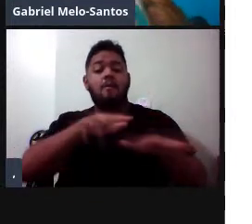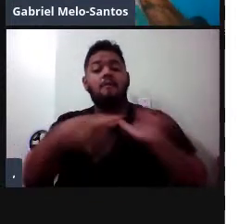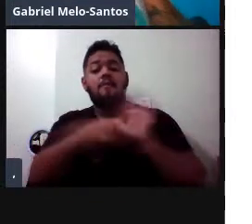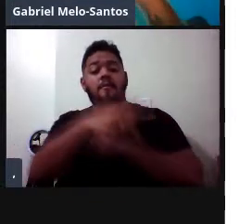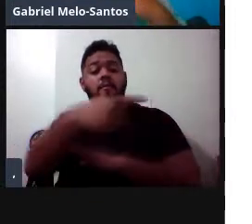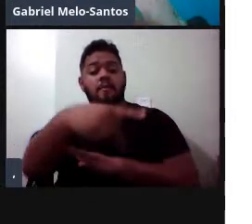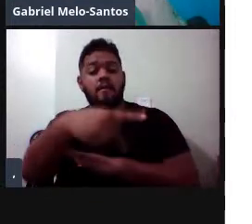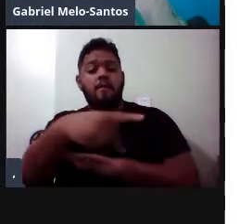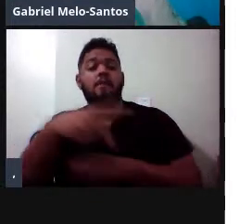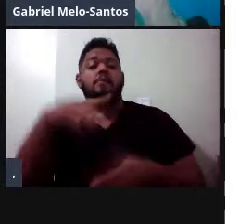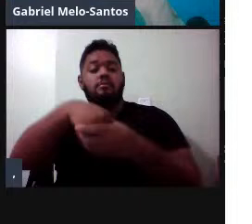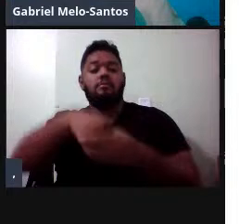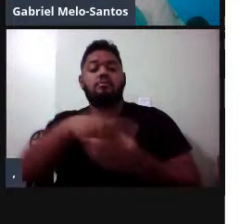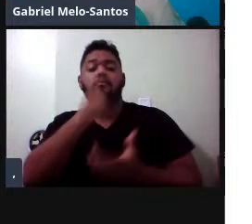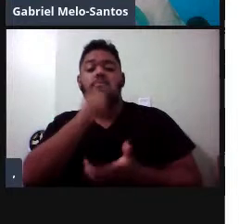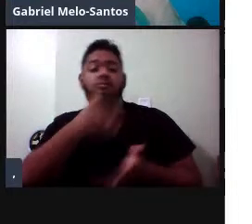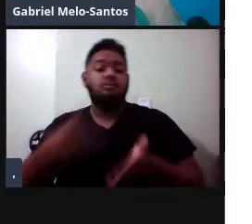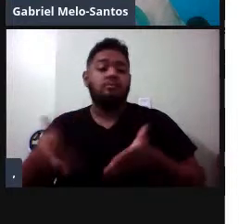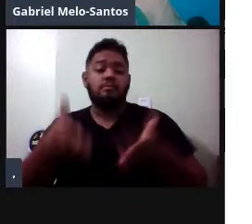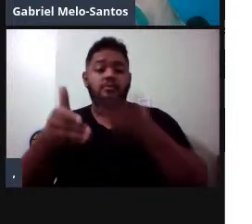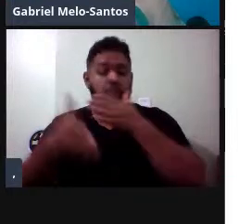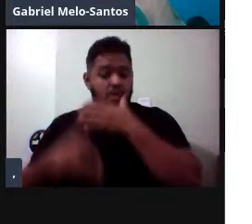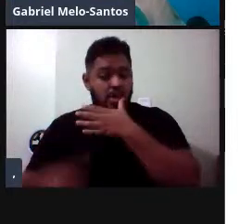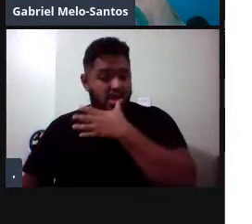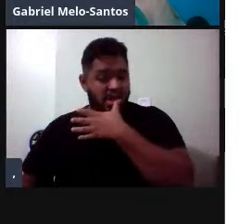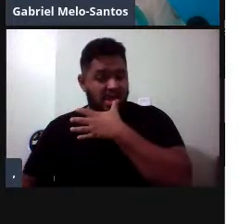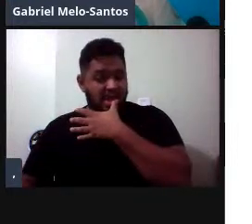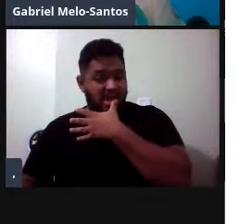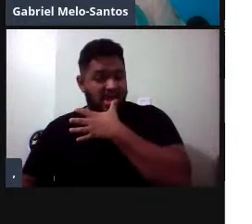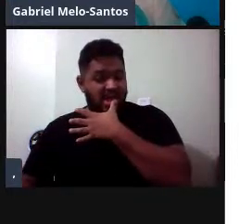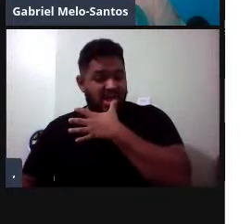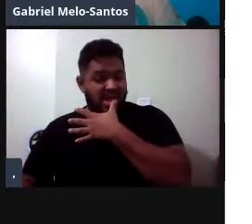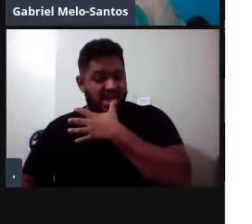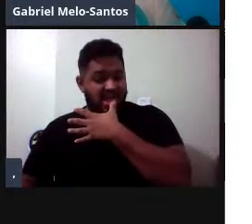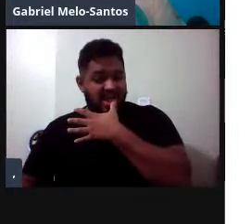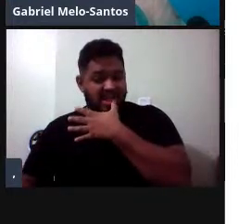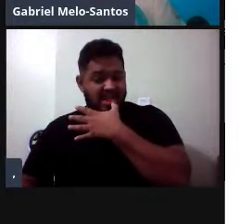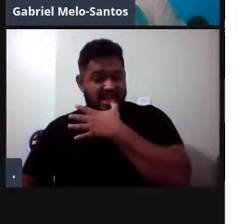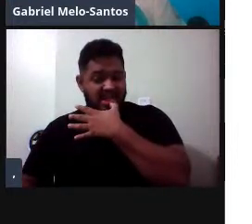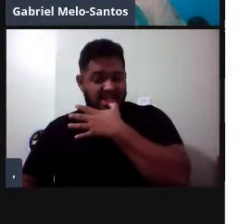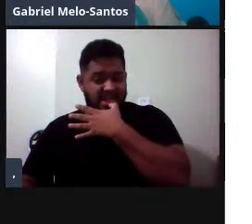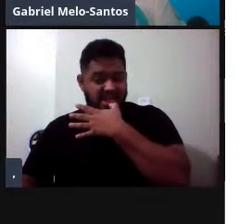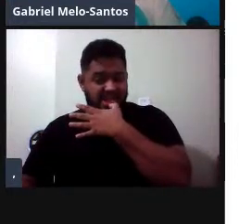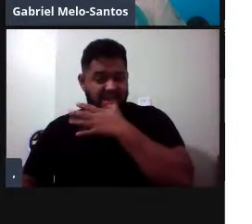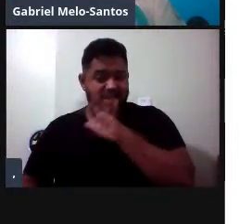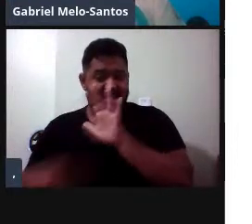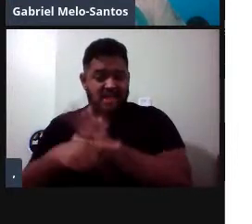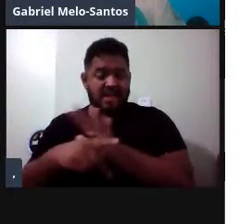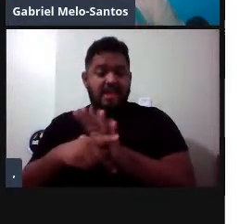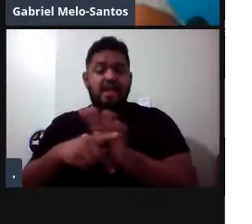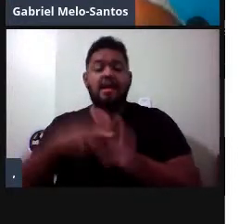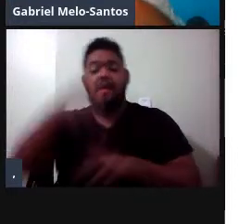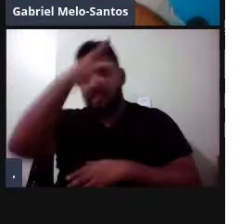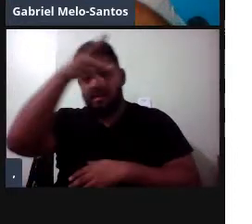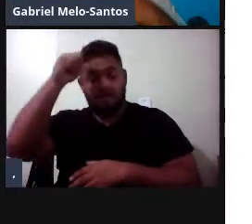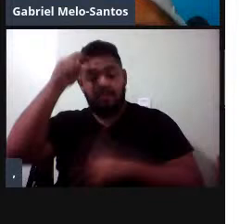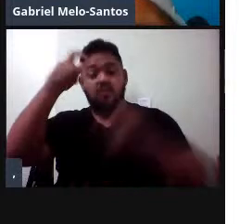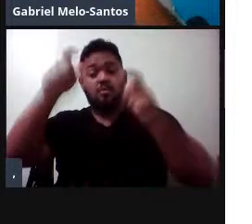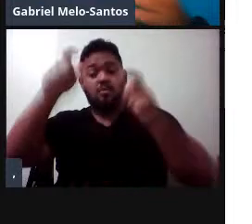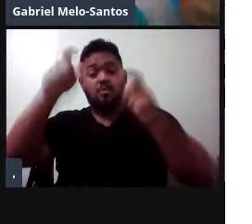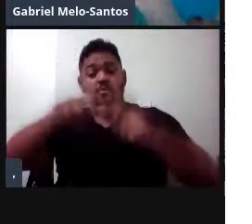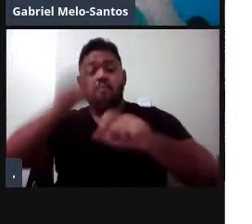sotália no rio, do Tupuxi, eles são regidos pelos puços de inundação na Amazônia, que o hábito muda muito. Então, imaginem que